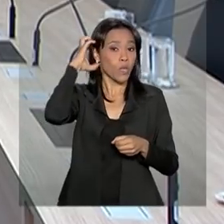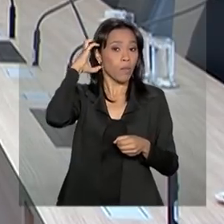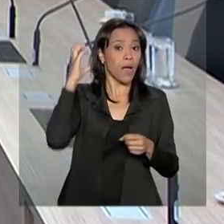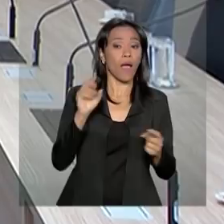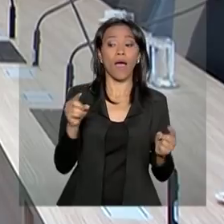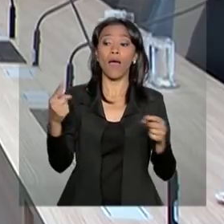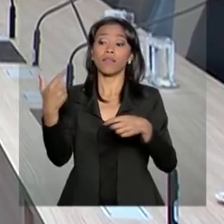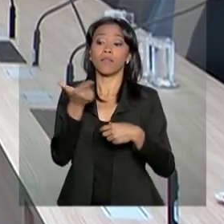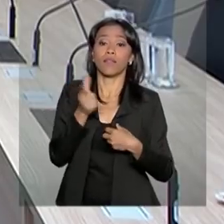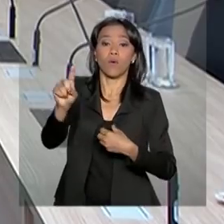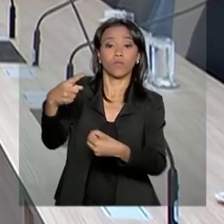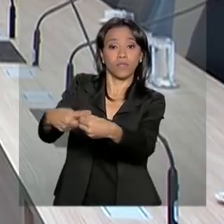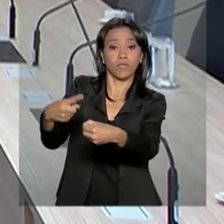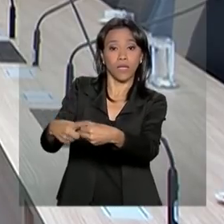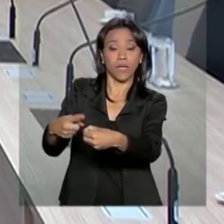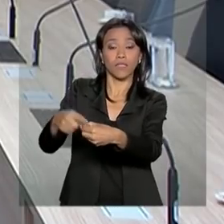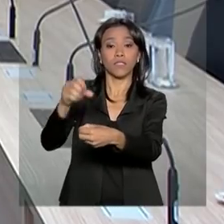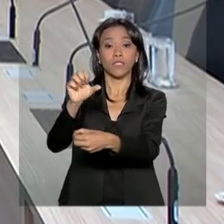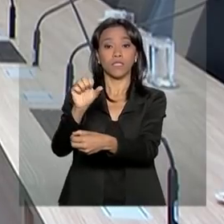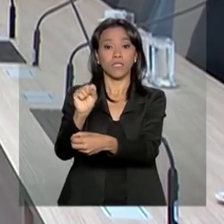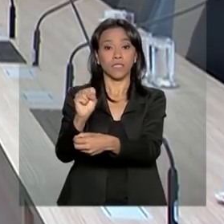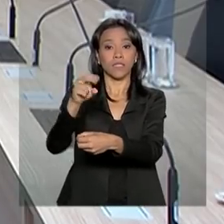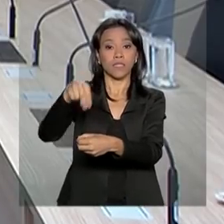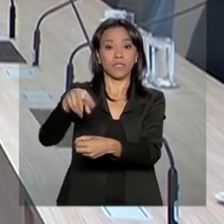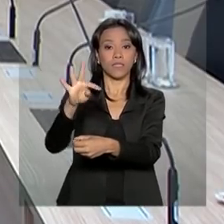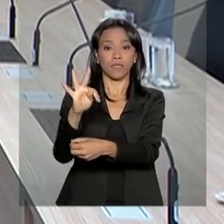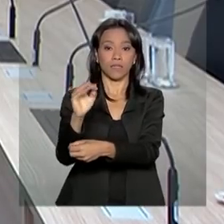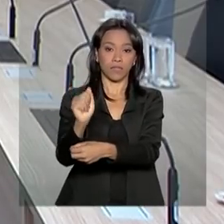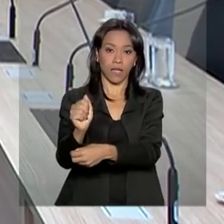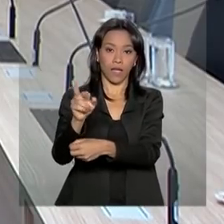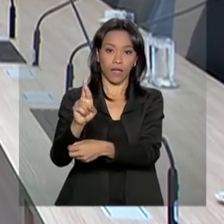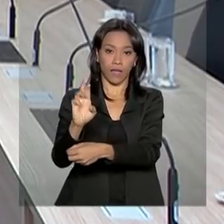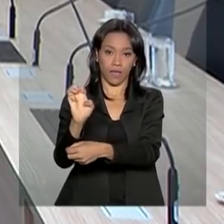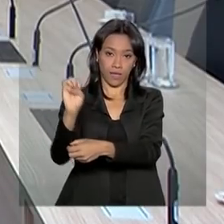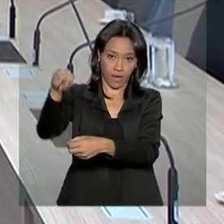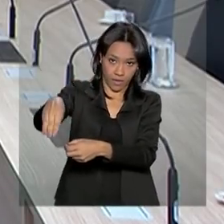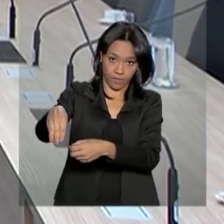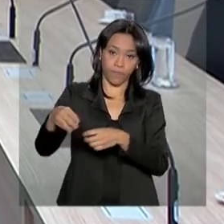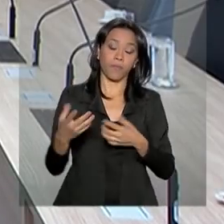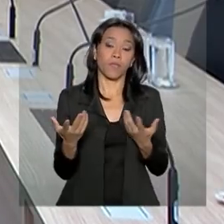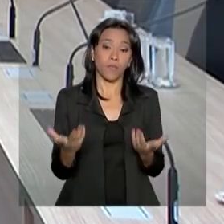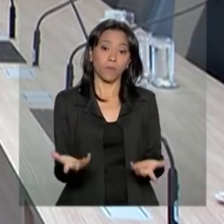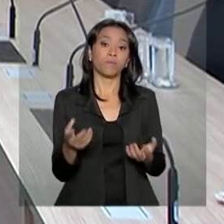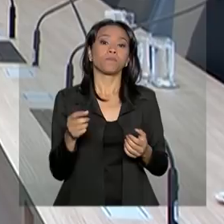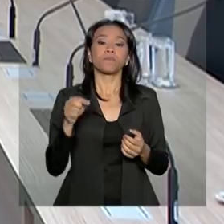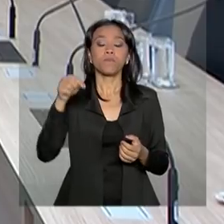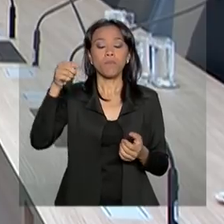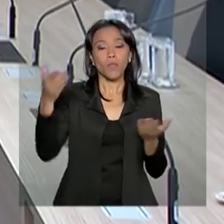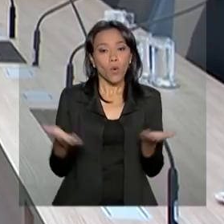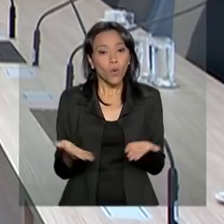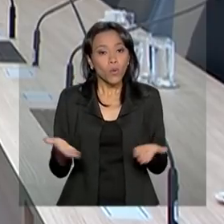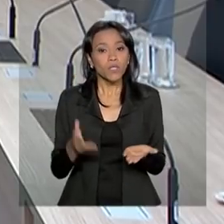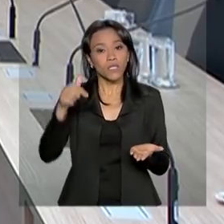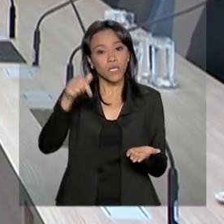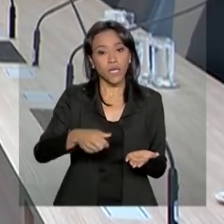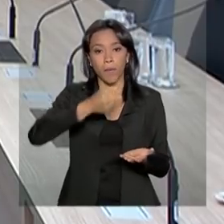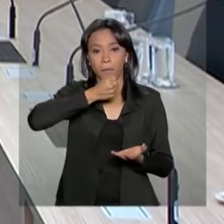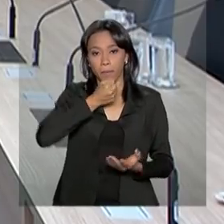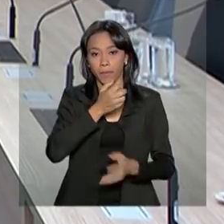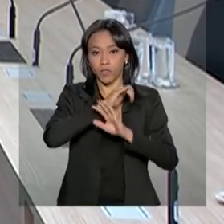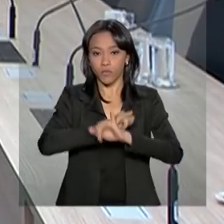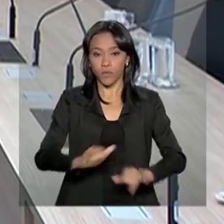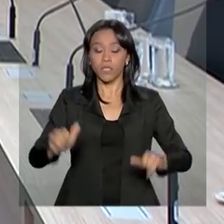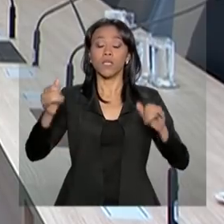acesso aos portos da região norte. Na apresentação aqui da Operação Hoje à Imprensa, a